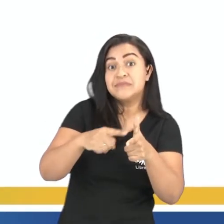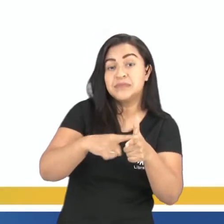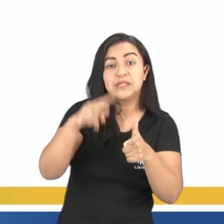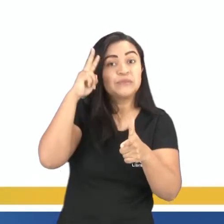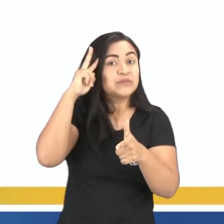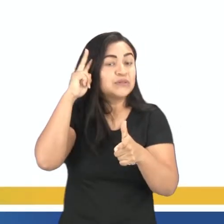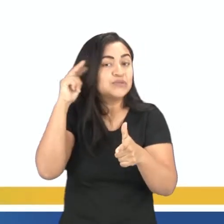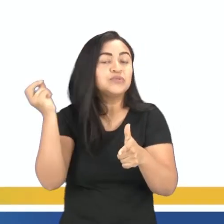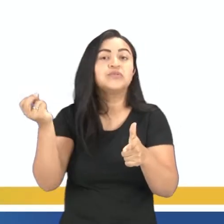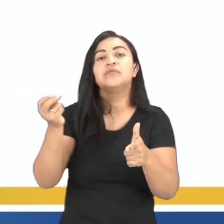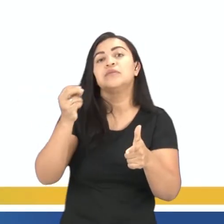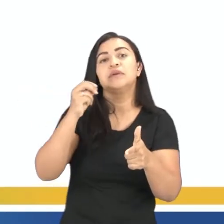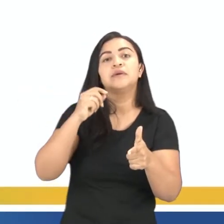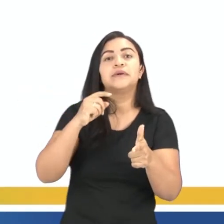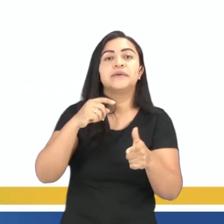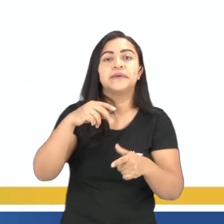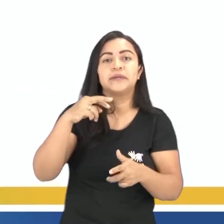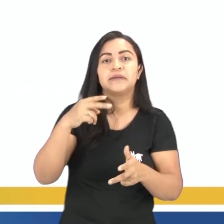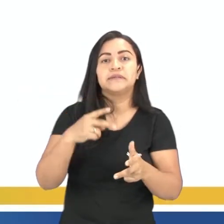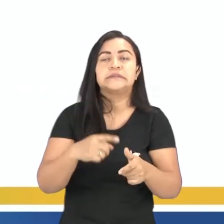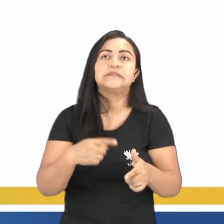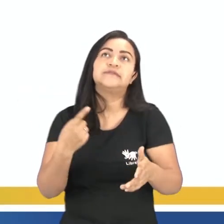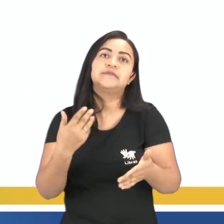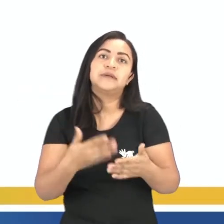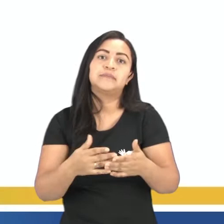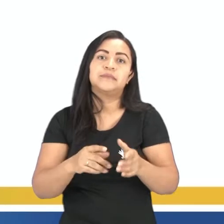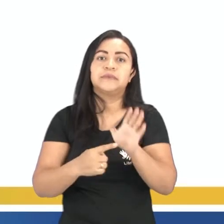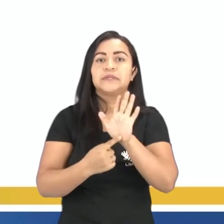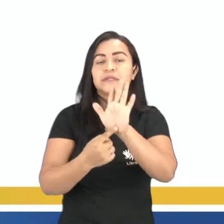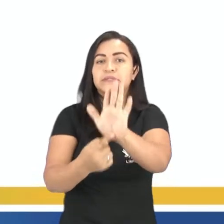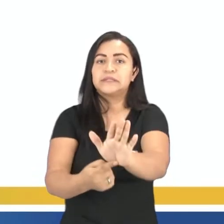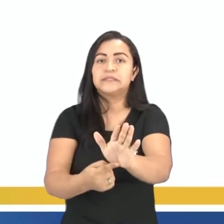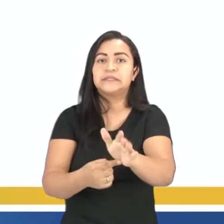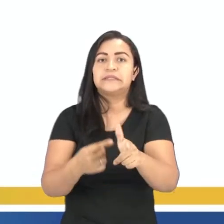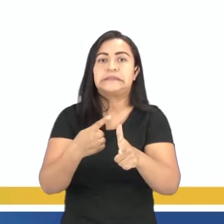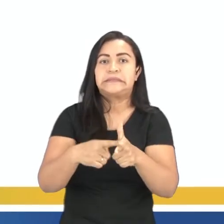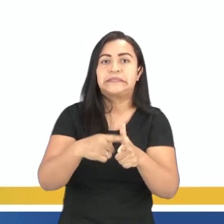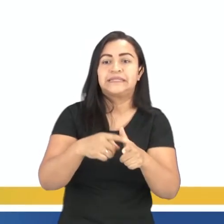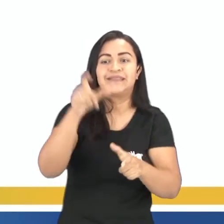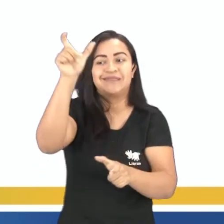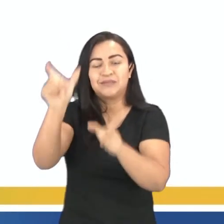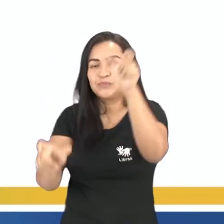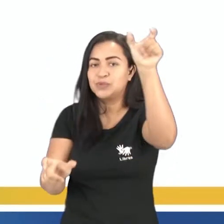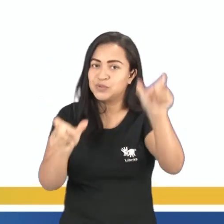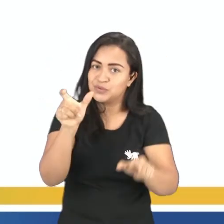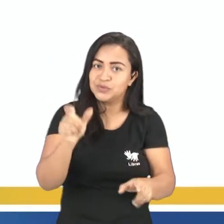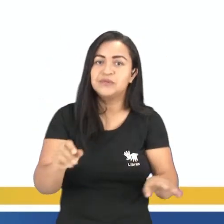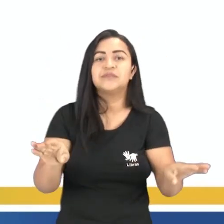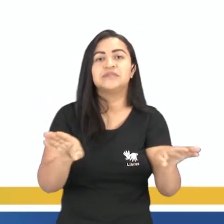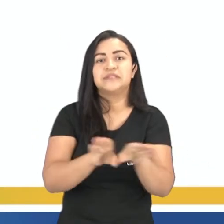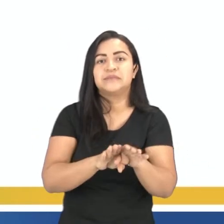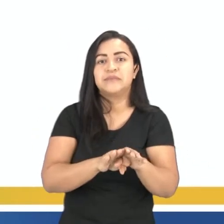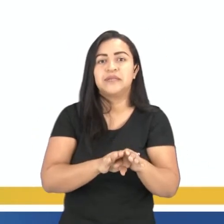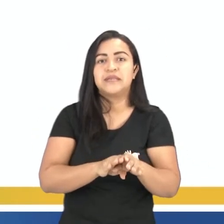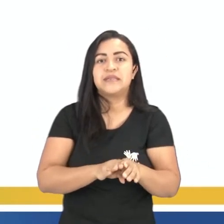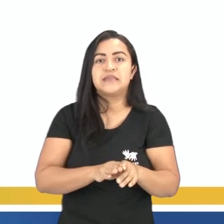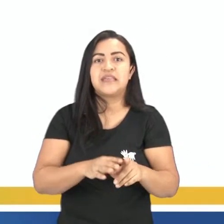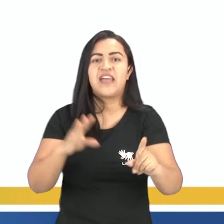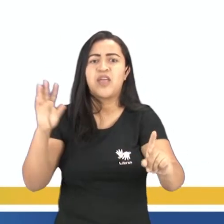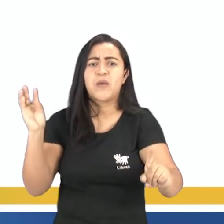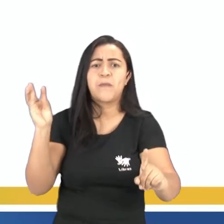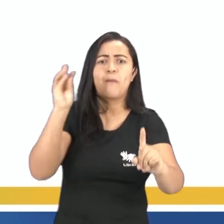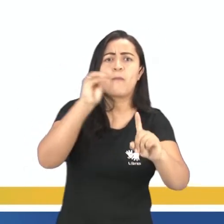história, e você vai apresentar o quê? As complicações que aconteceram, né? Dentro ali daqueles personagens, e depois o clímax, que é aquele ponto